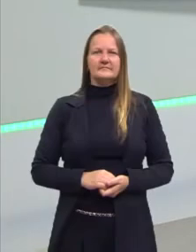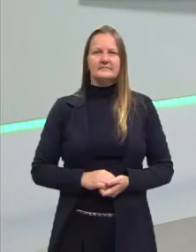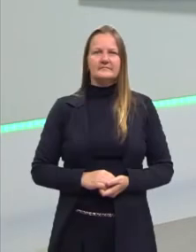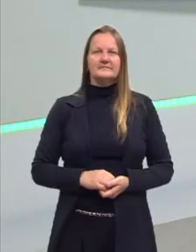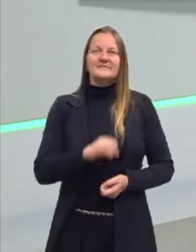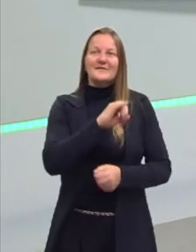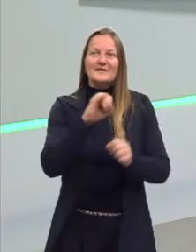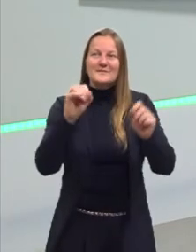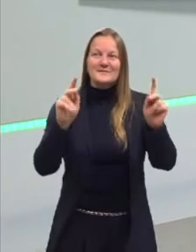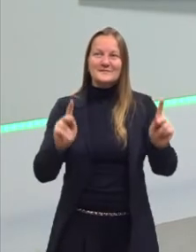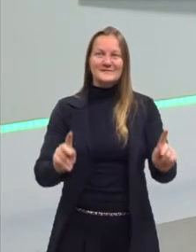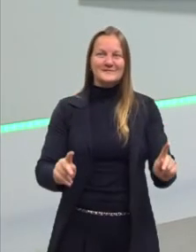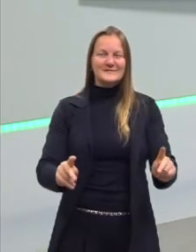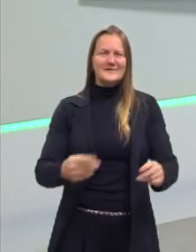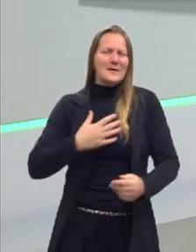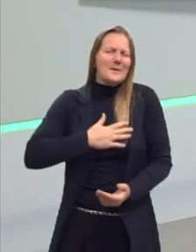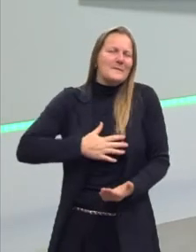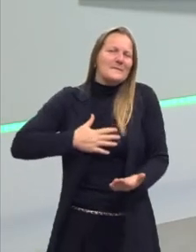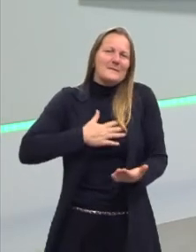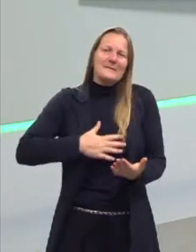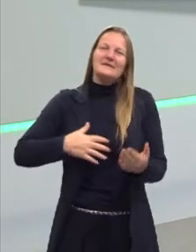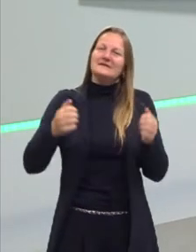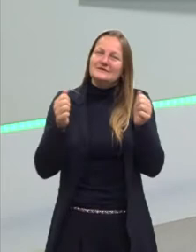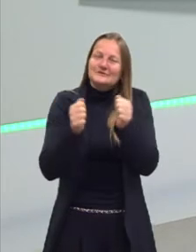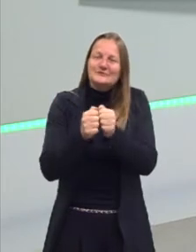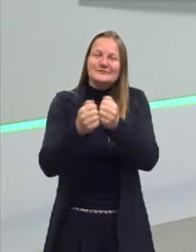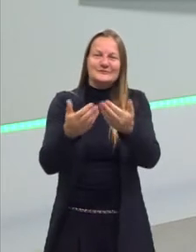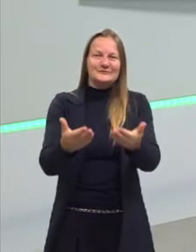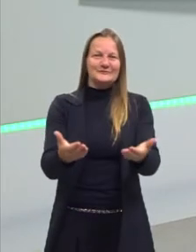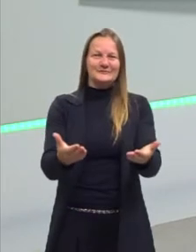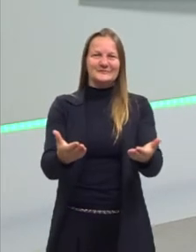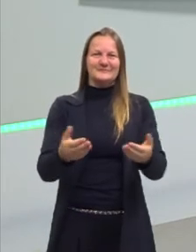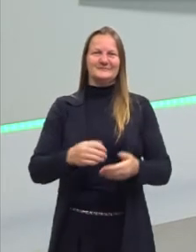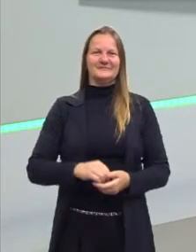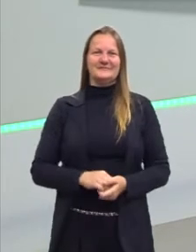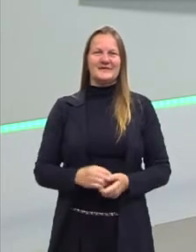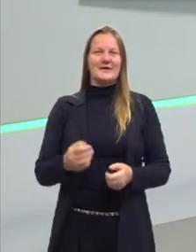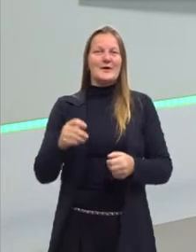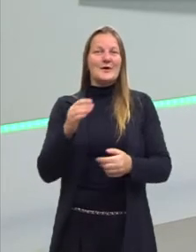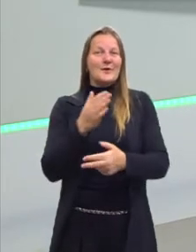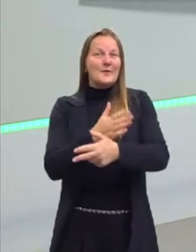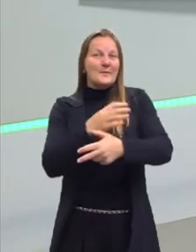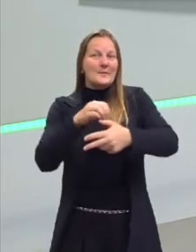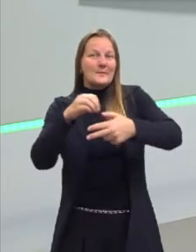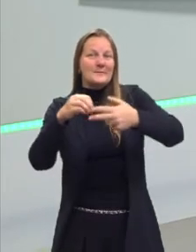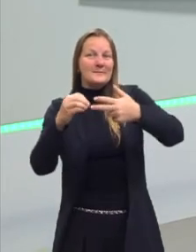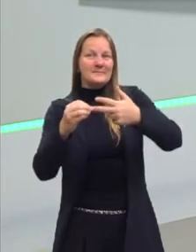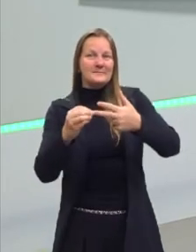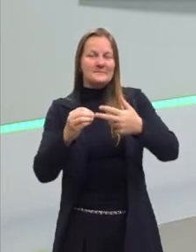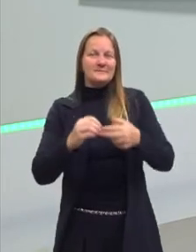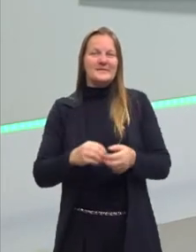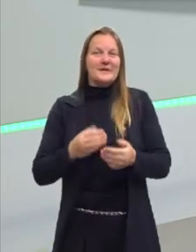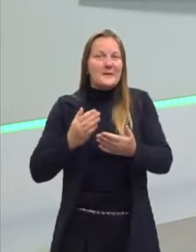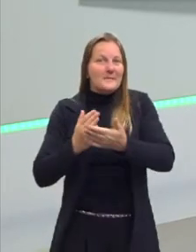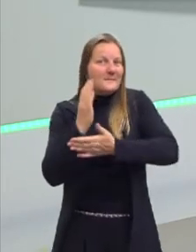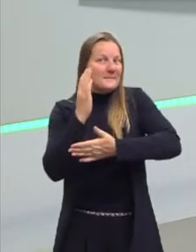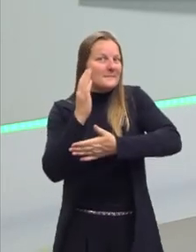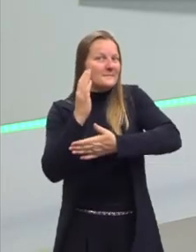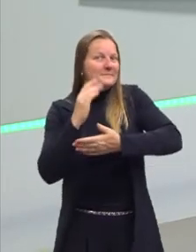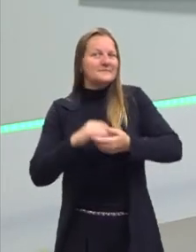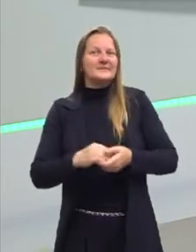Olá pessoal, é com grande prazer que estou aqui novamente com vocês no programa Pré-ENEM. Partiu passar?